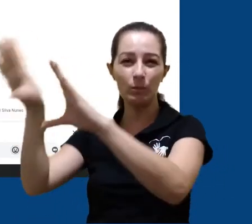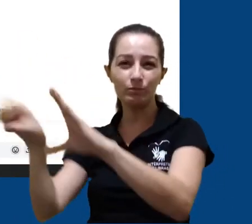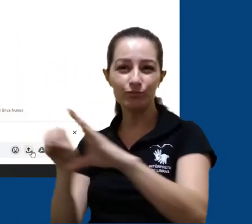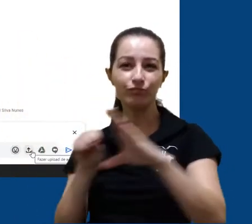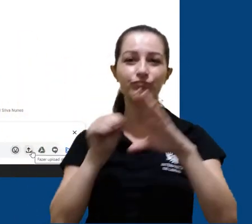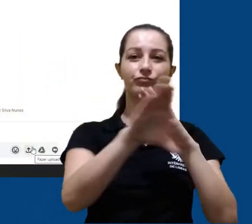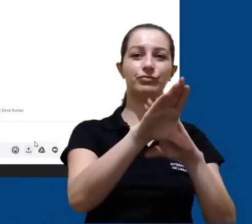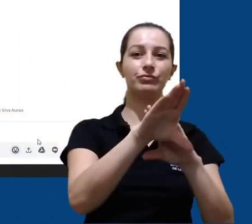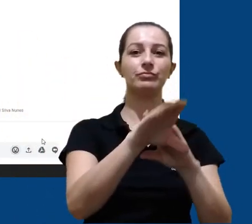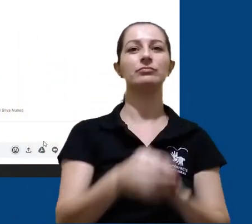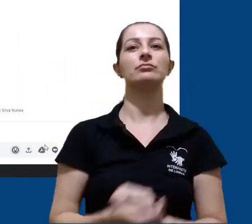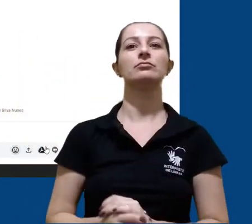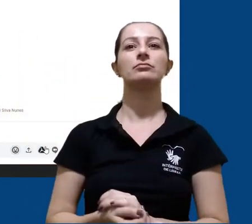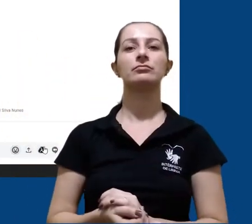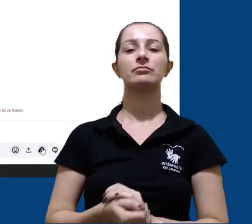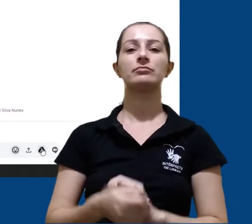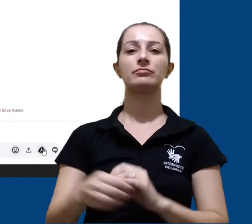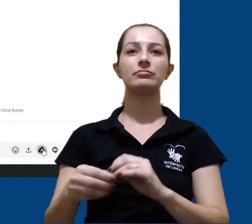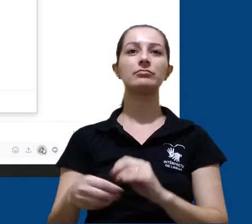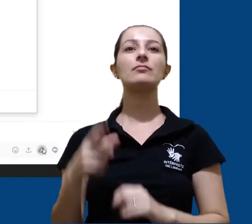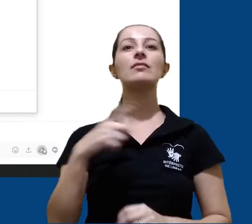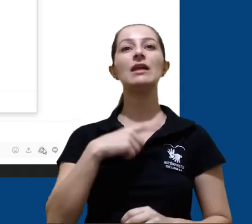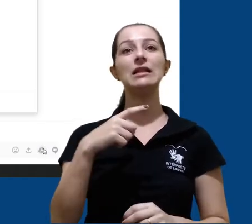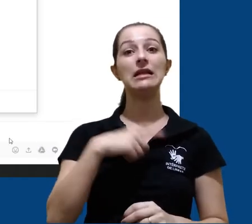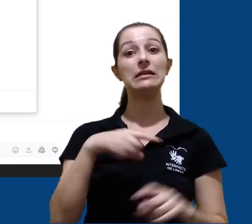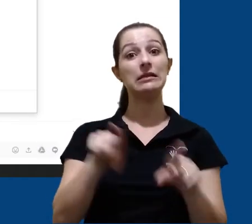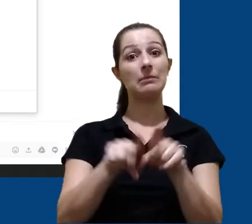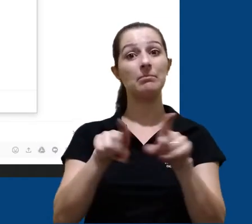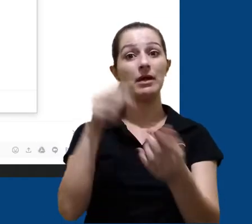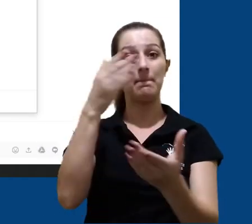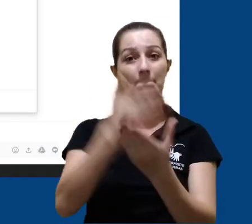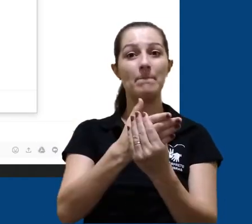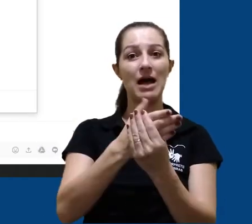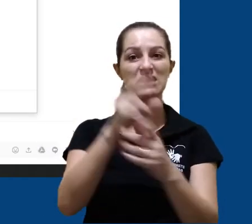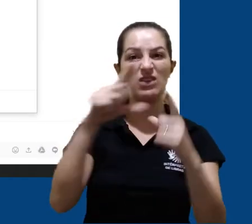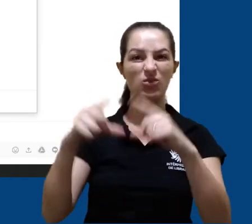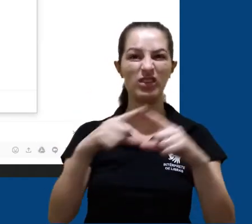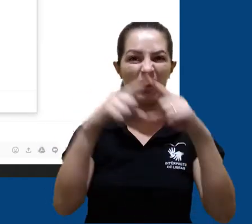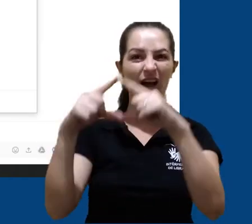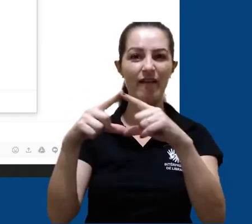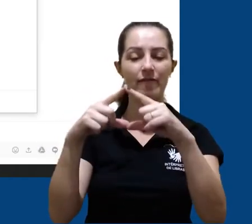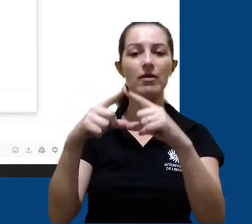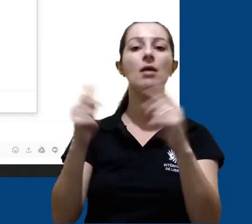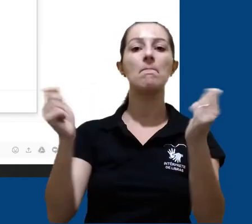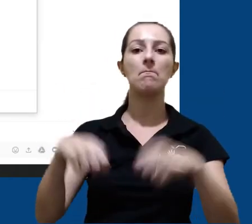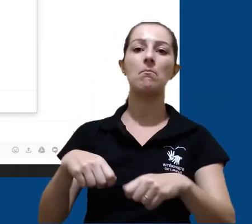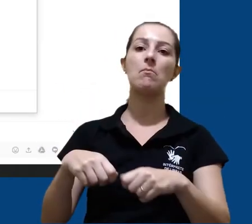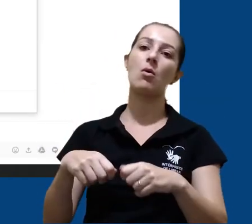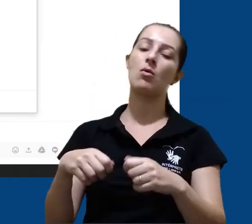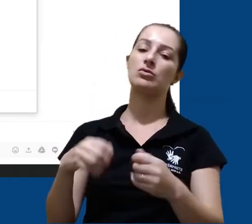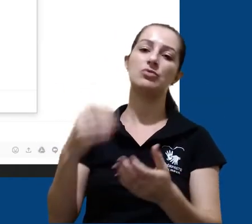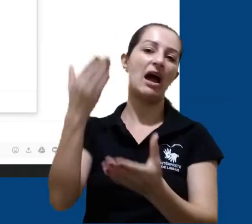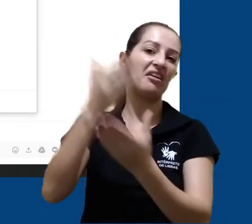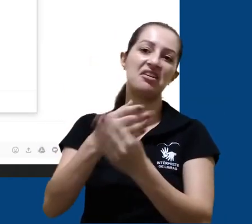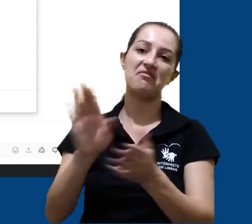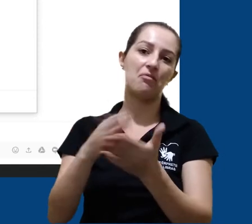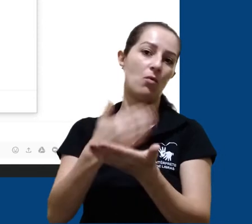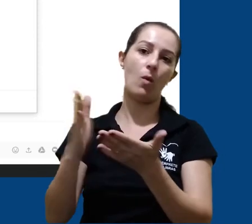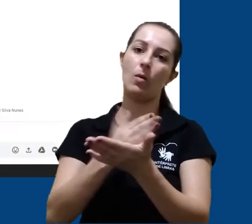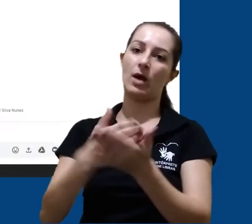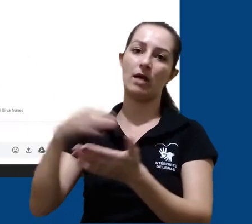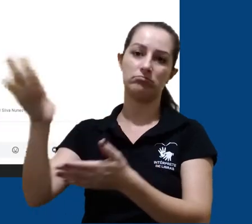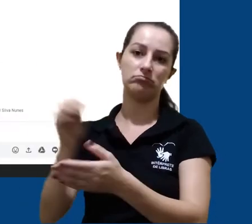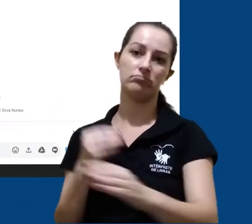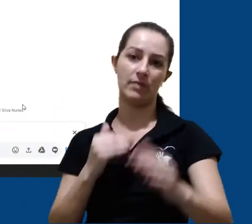computador. No terceiro ícone, abrimos a nossa pasta no Google Drive e podemos selecionar algum arquivo para enviar.